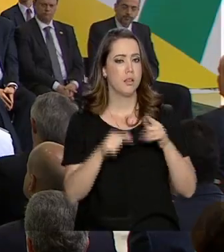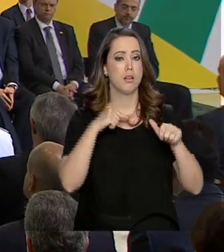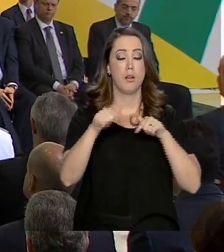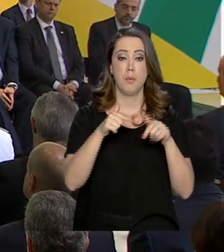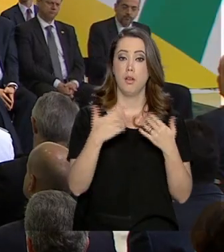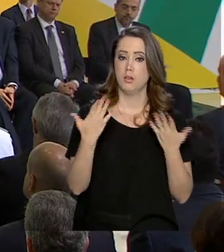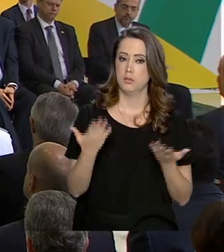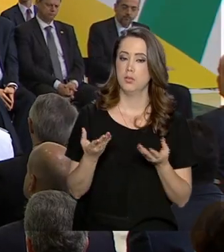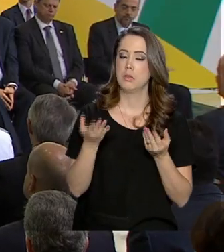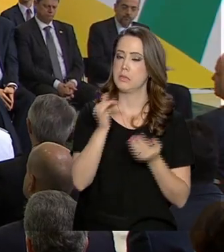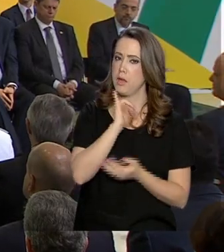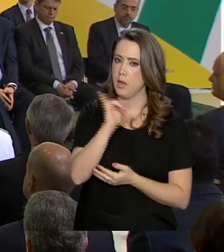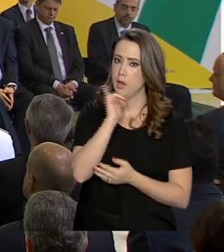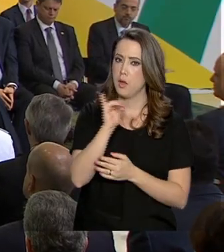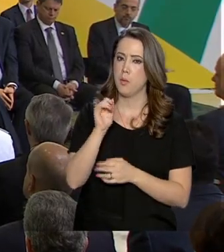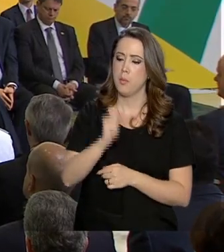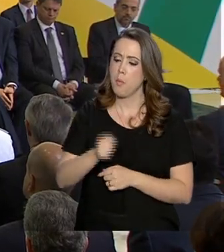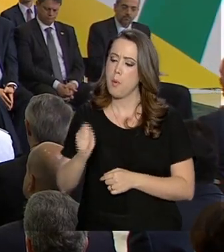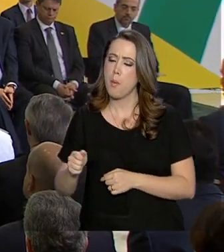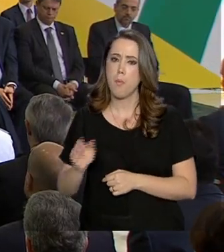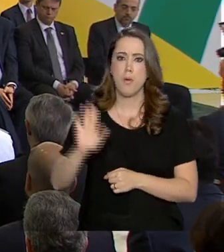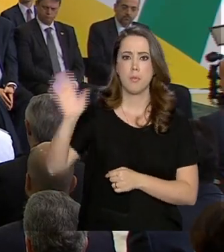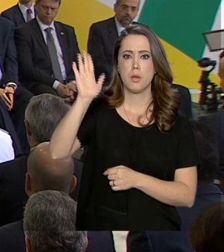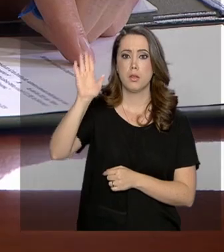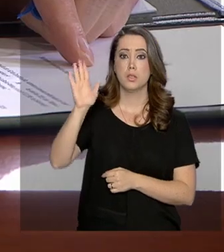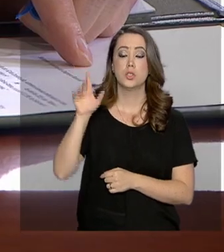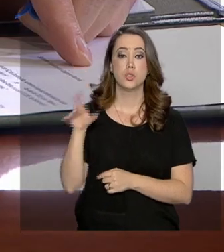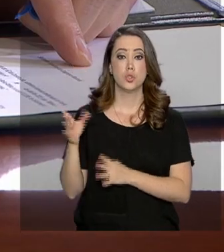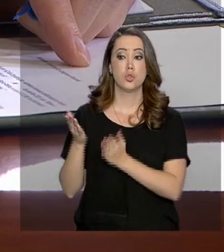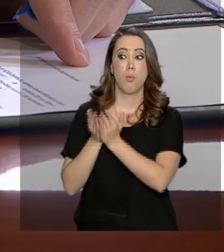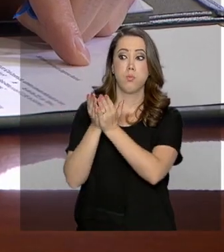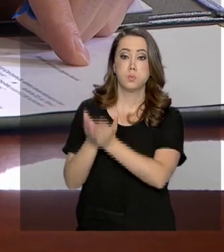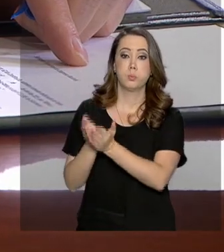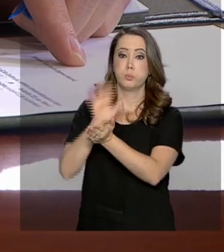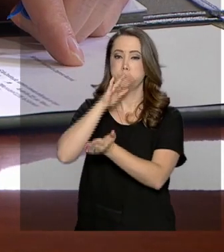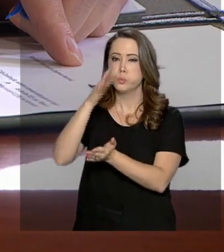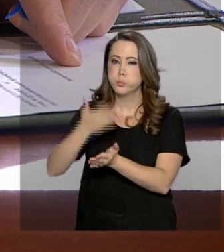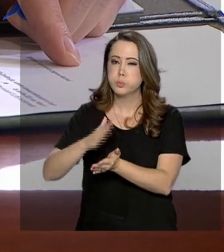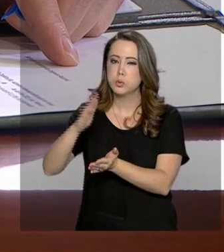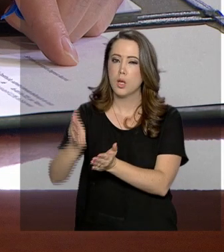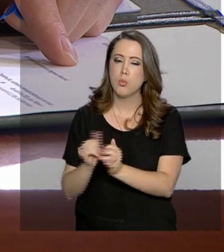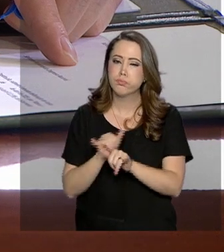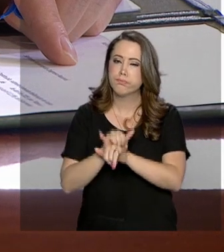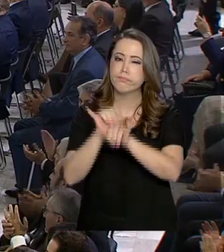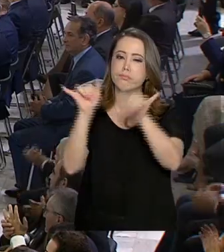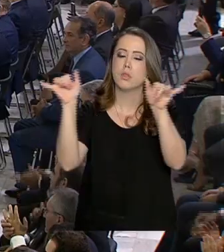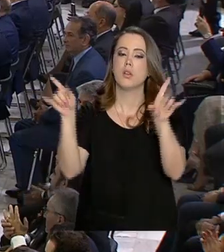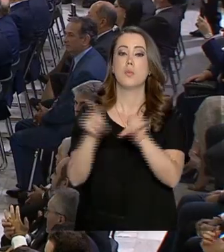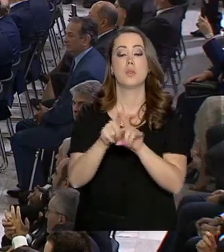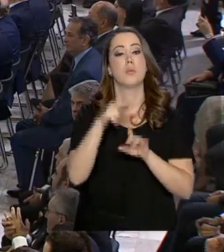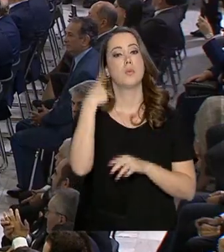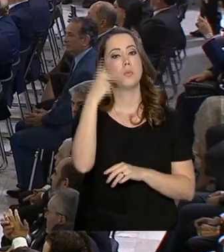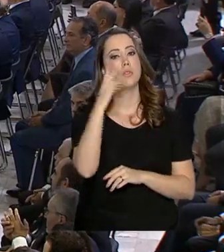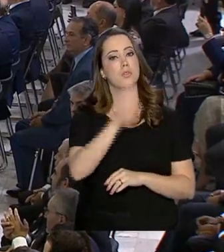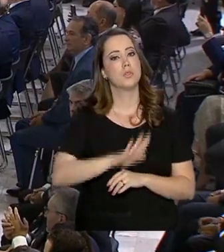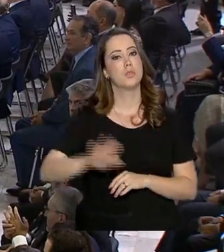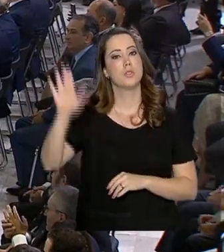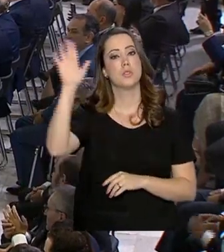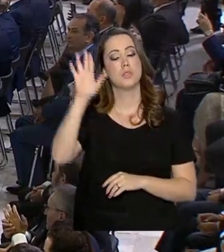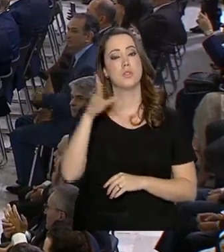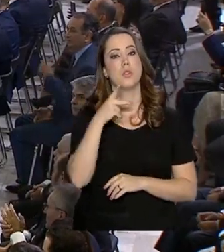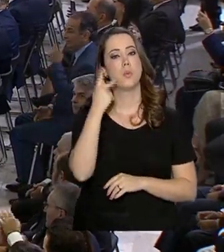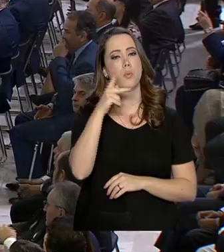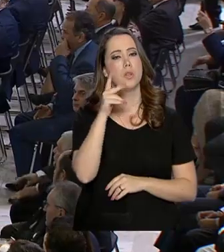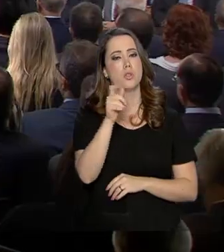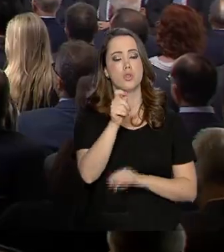as concessões de portos, ferrovias e aeroportos, a aprovação da política nacional sobre drogas, o encaminhamento ao Congresso da